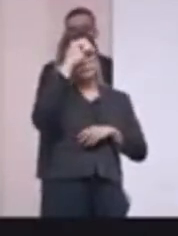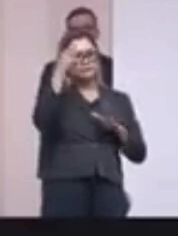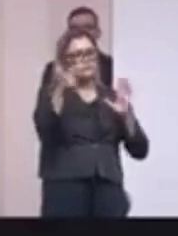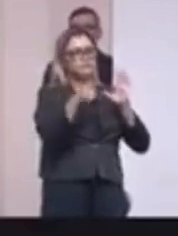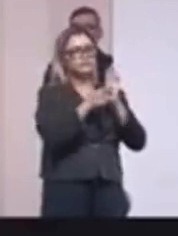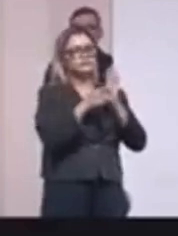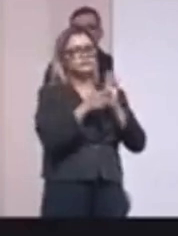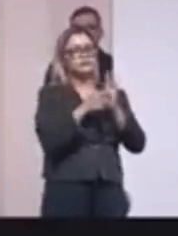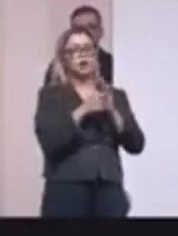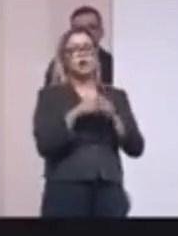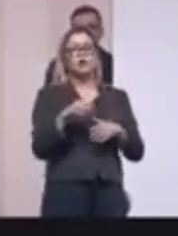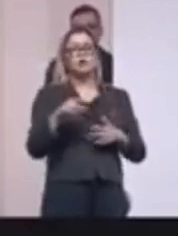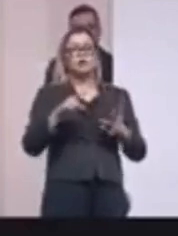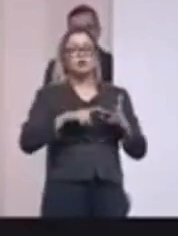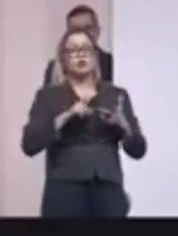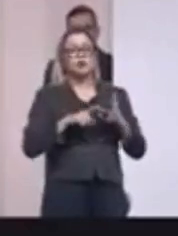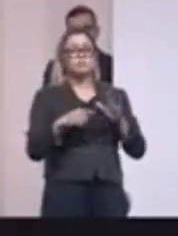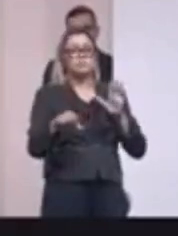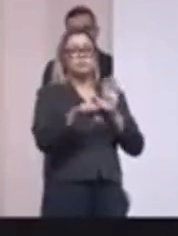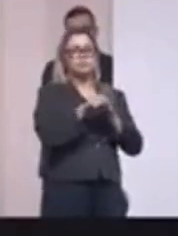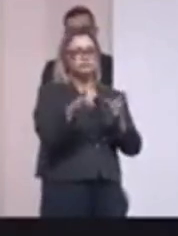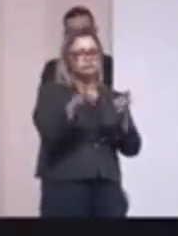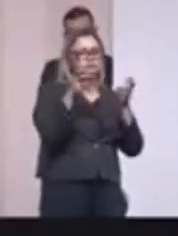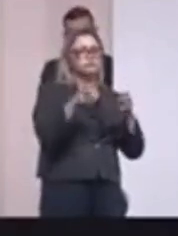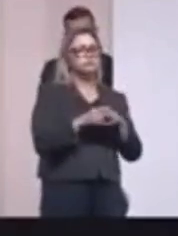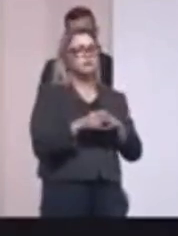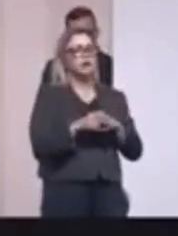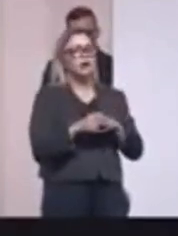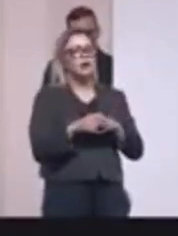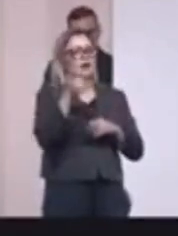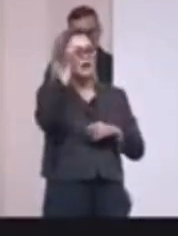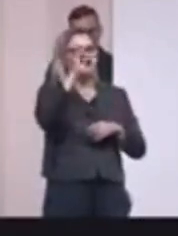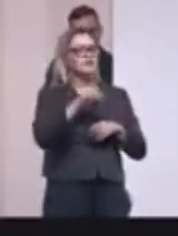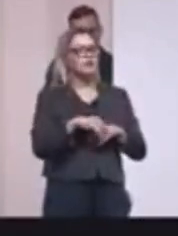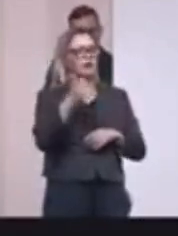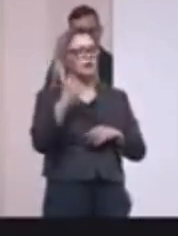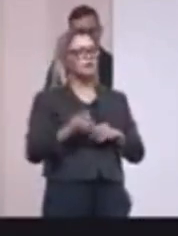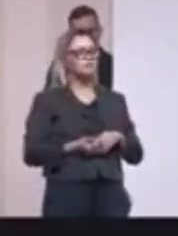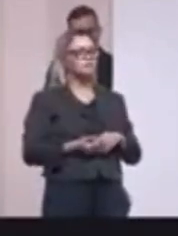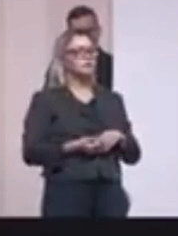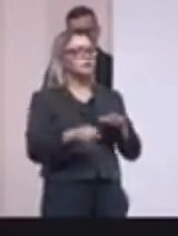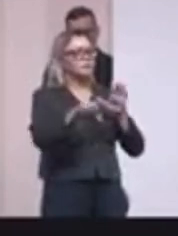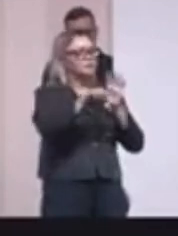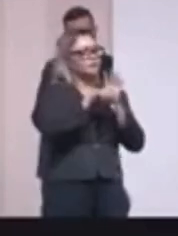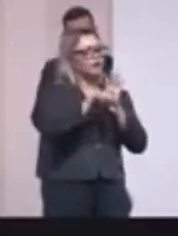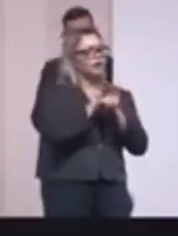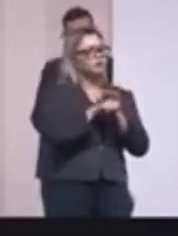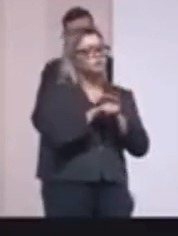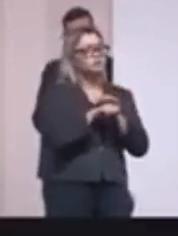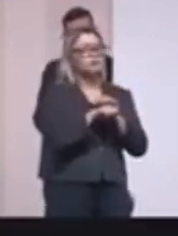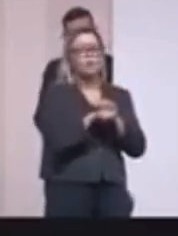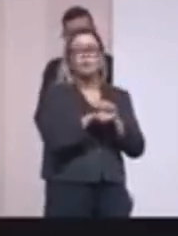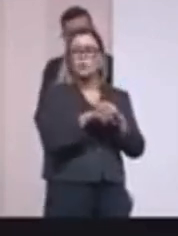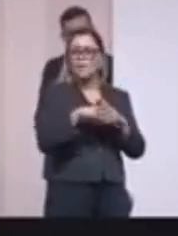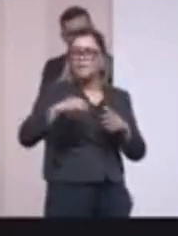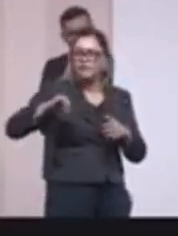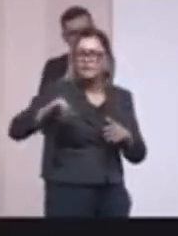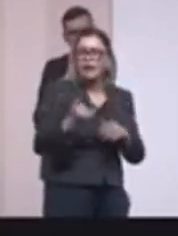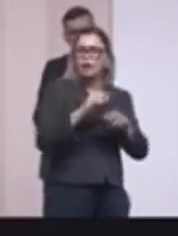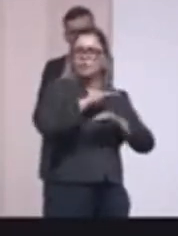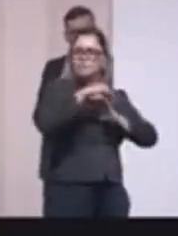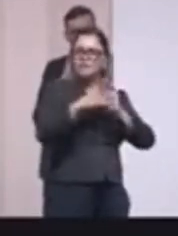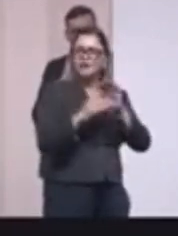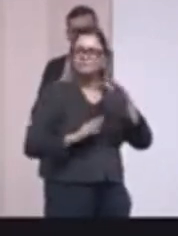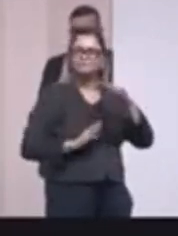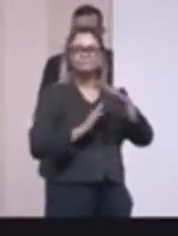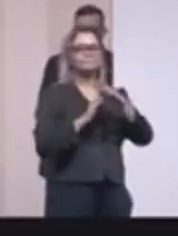predispor, prever comportamento criminoso, conter a mobilidade criminal, ou seja, vamos usar o máximo que está à nossa disposição para de